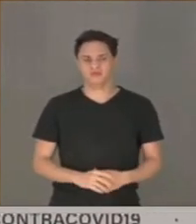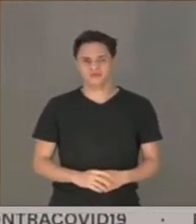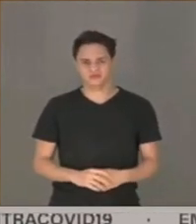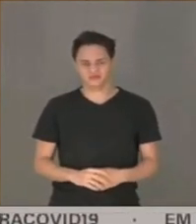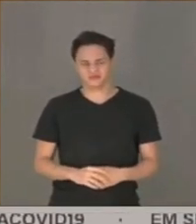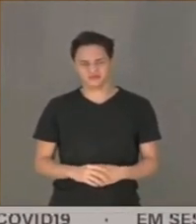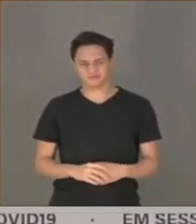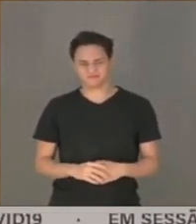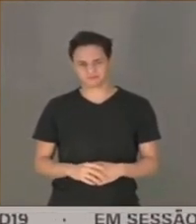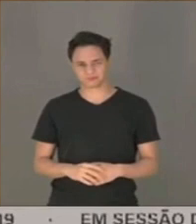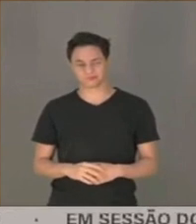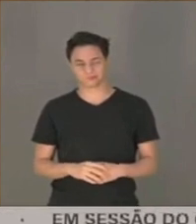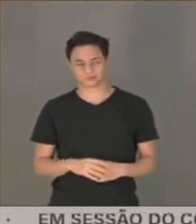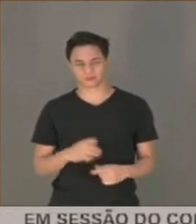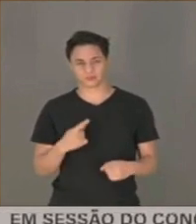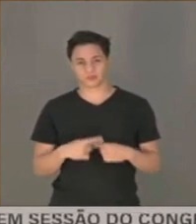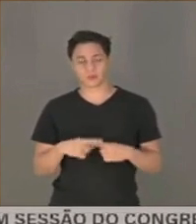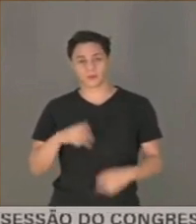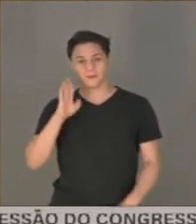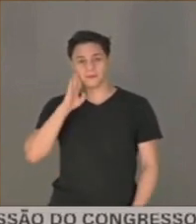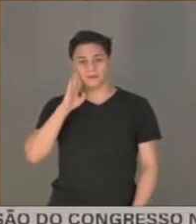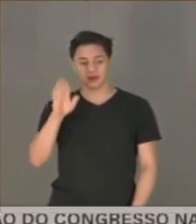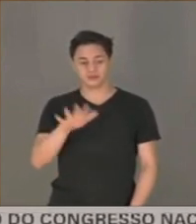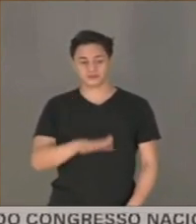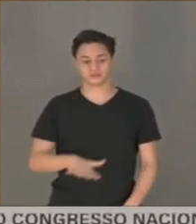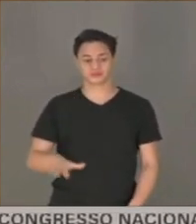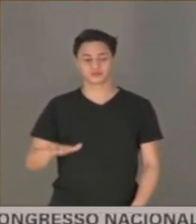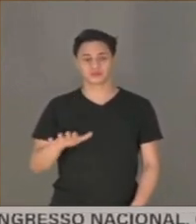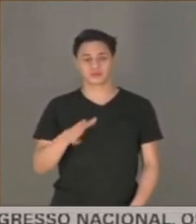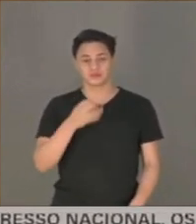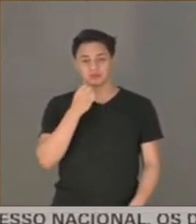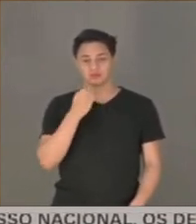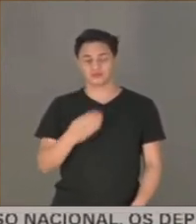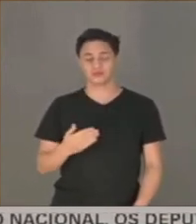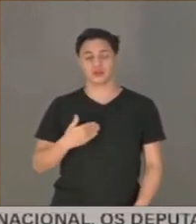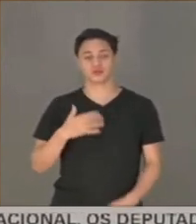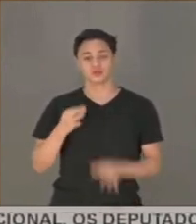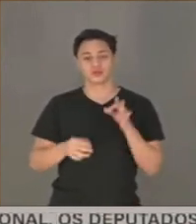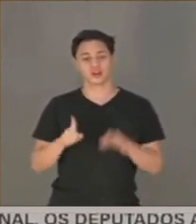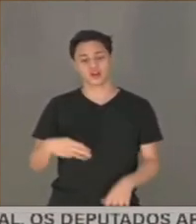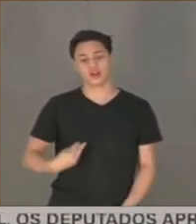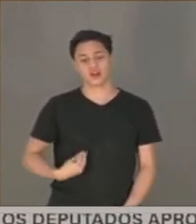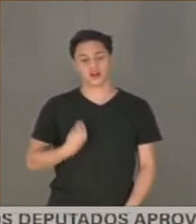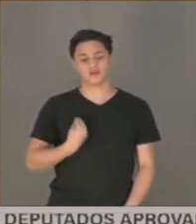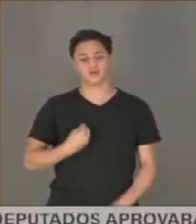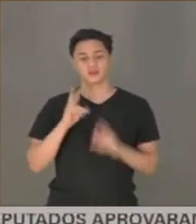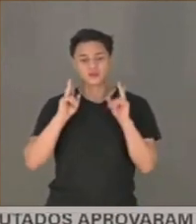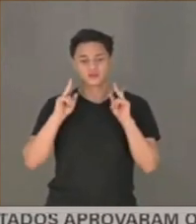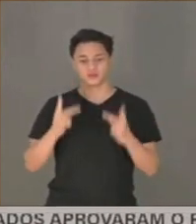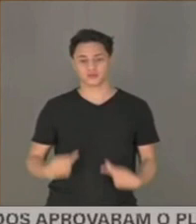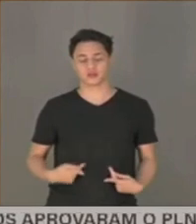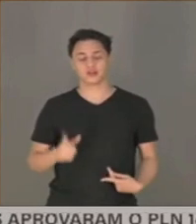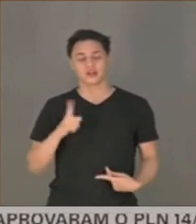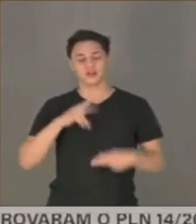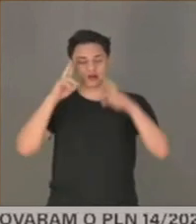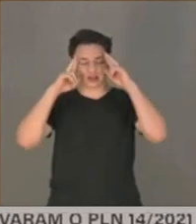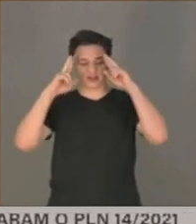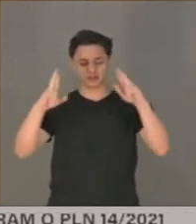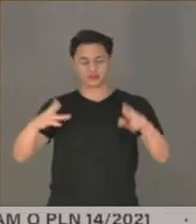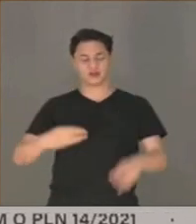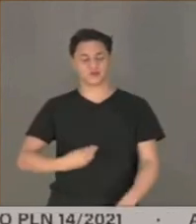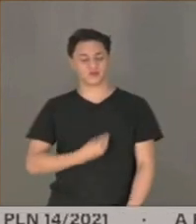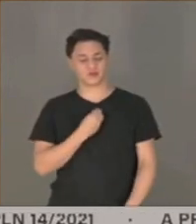Porque o principal bem jurídico, e isso eu aprendi no banco da faculdade, é a vida humana. Eu respeito a integridade física e a saúde.